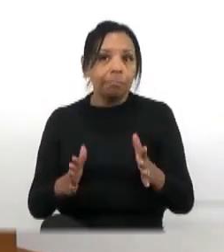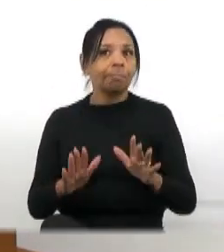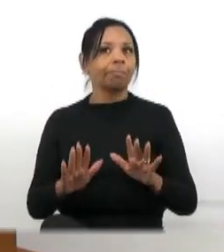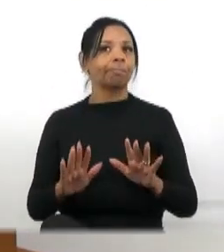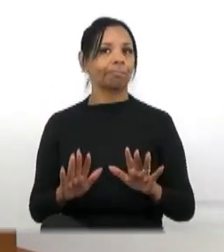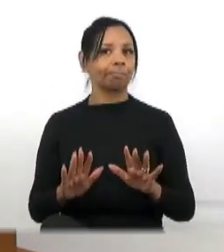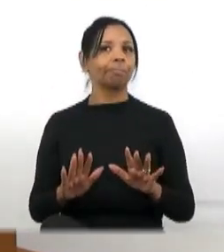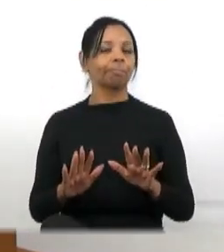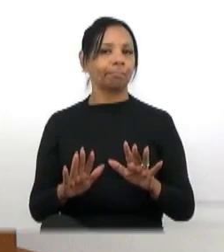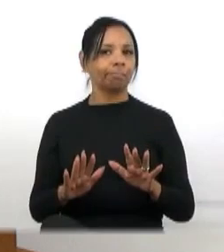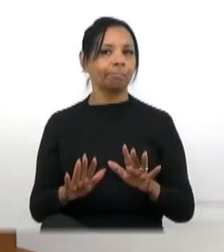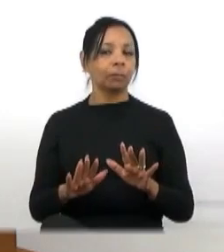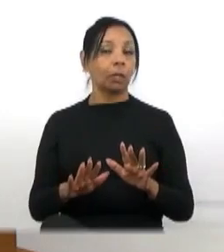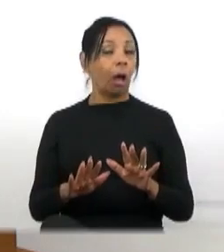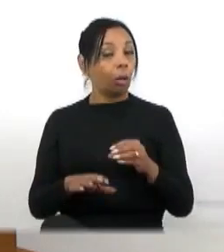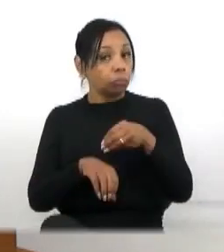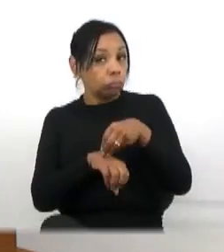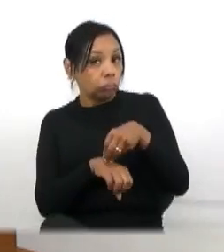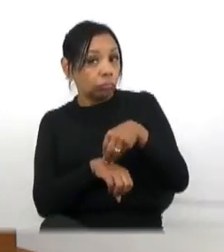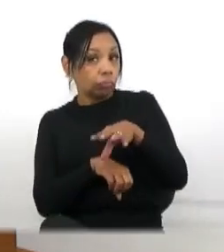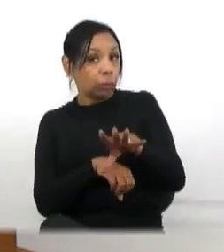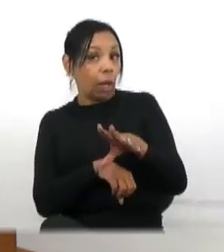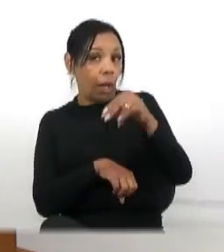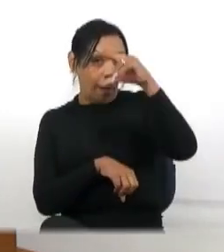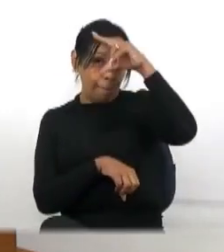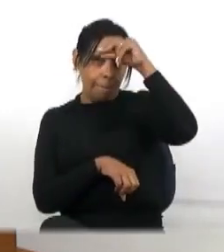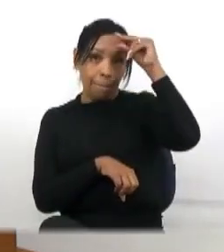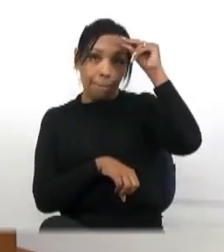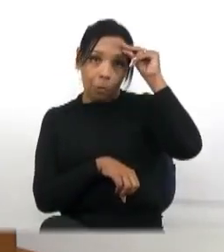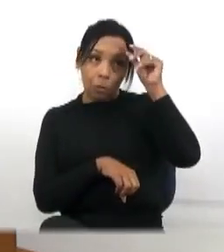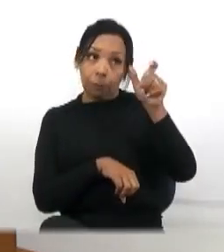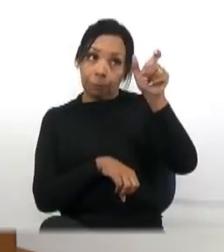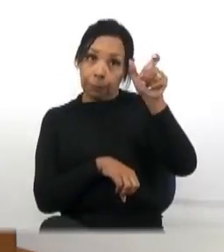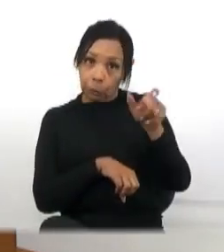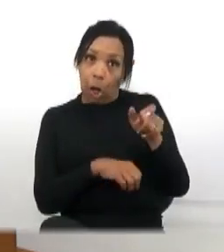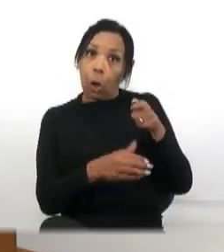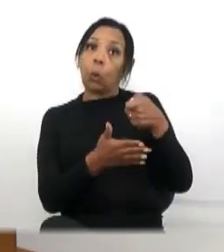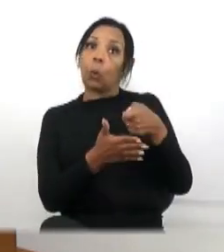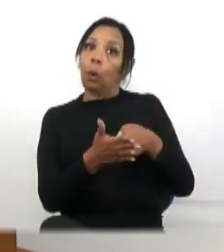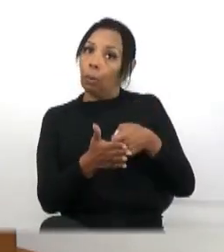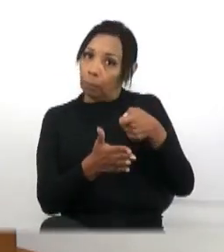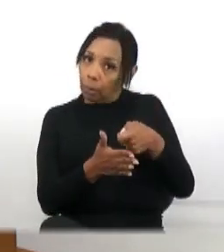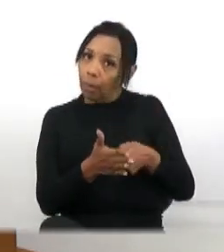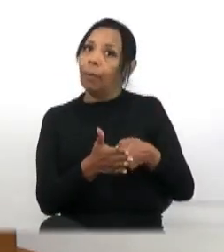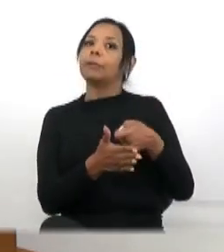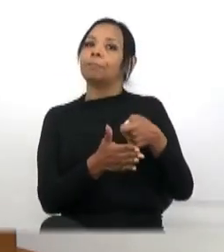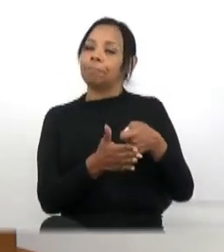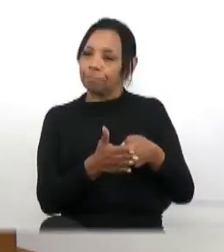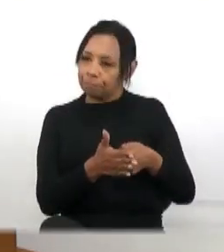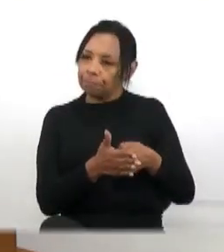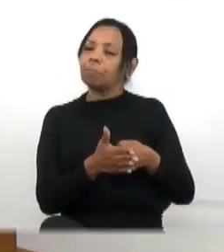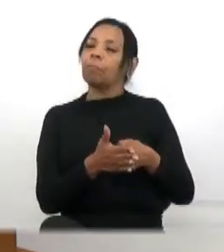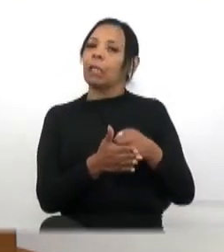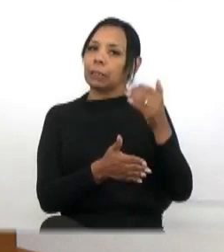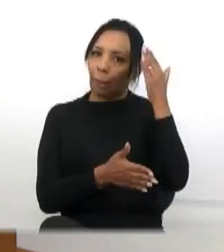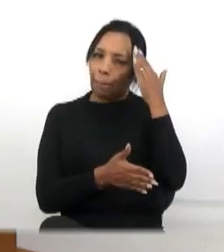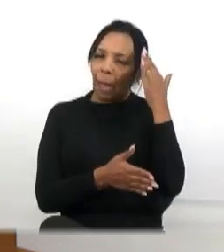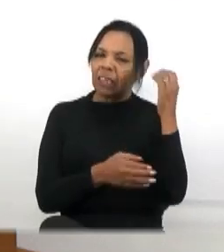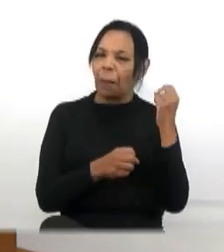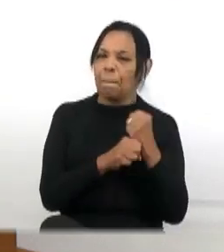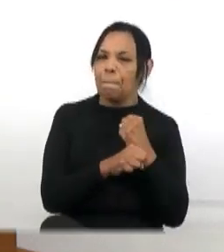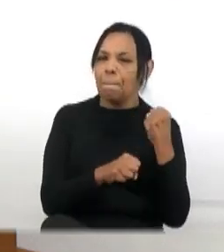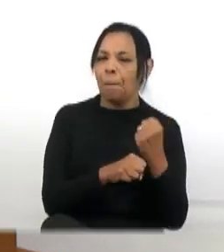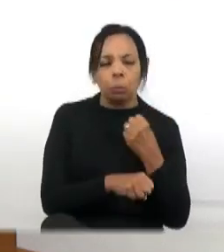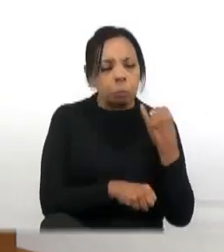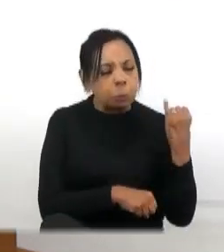Fica aqui ao prefeito municipal essa cobrança. Obra importante, obra necessária,